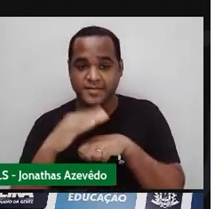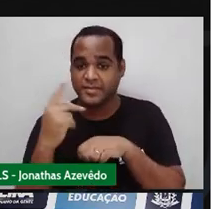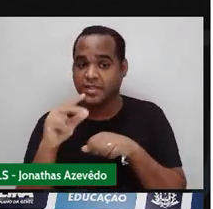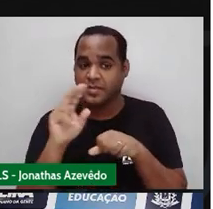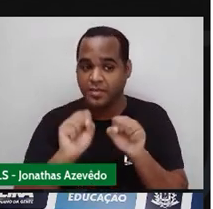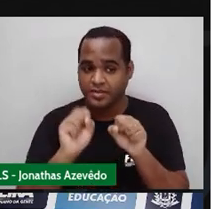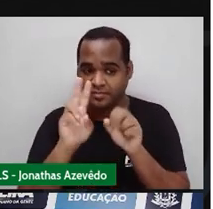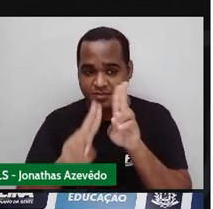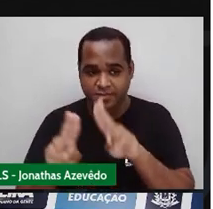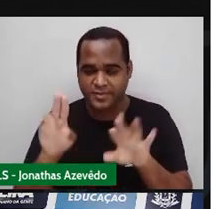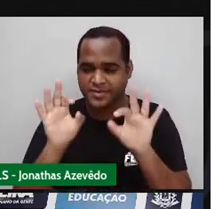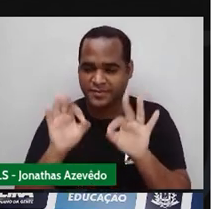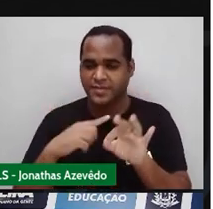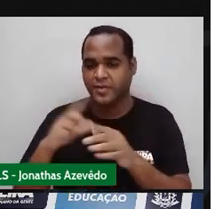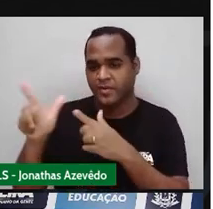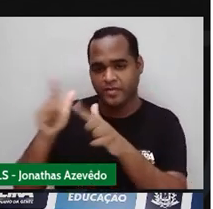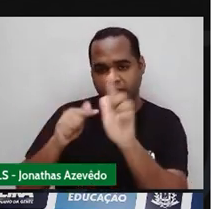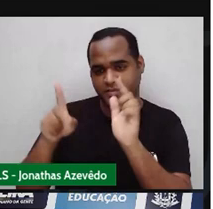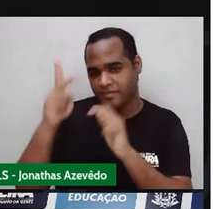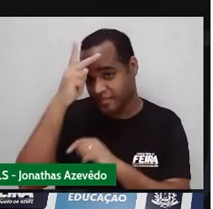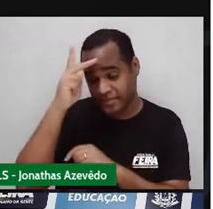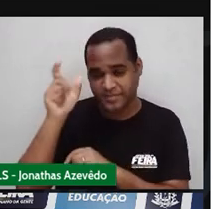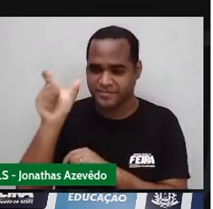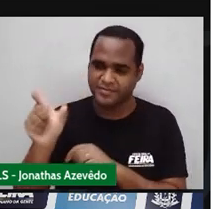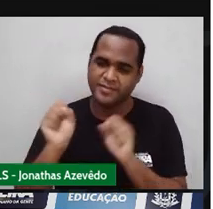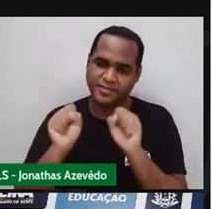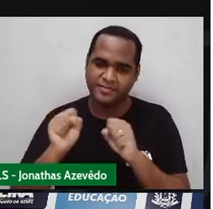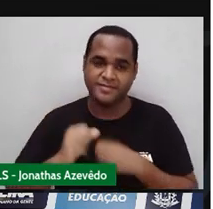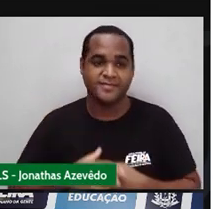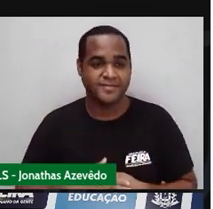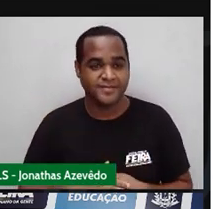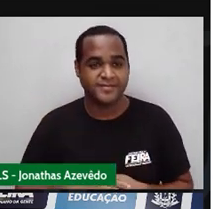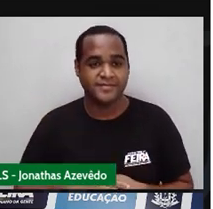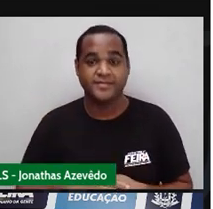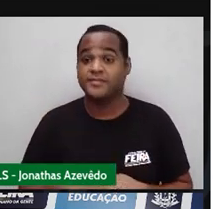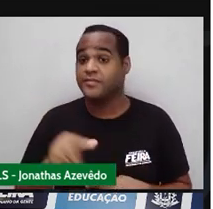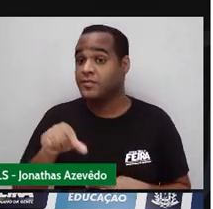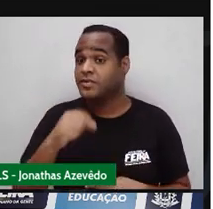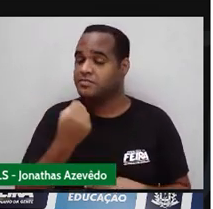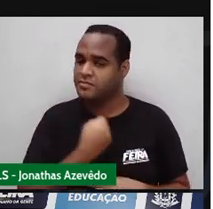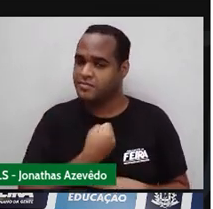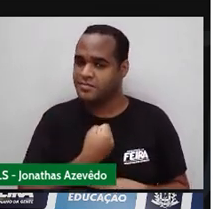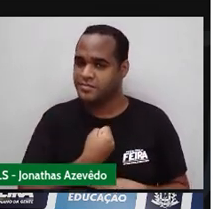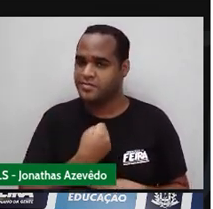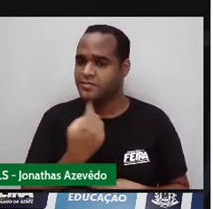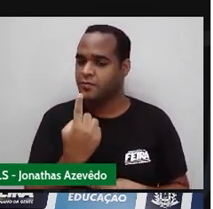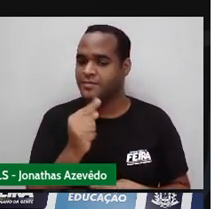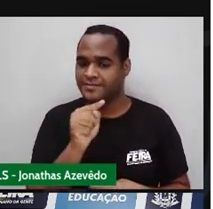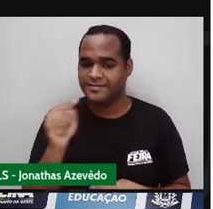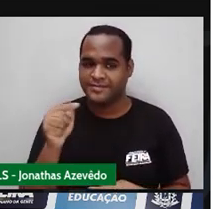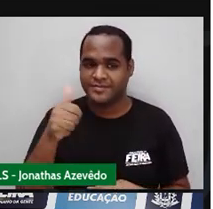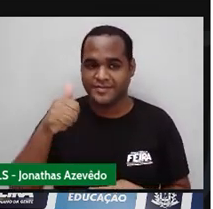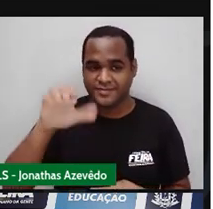esse aí Também pra fazer Com outras pessoas Como é esse Você vai escolher Um número Entre 1 e 10